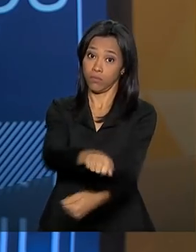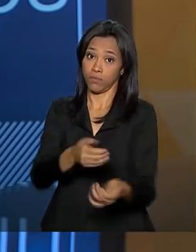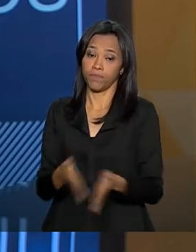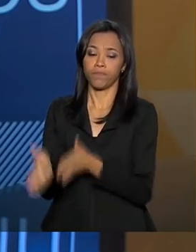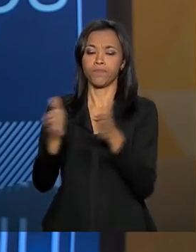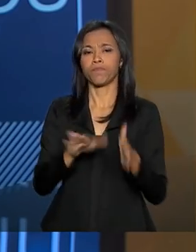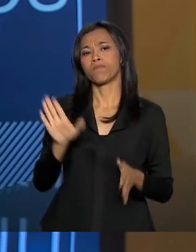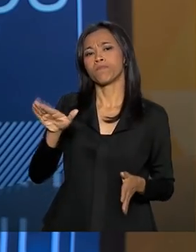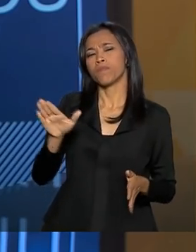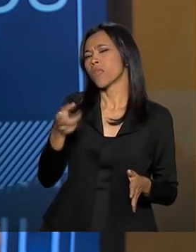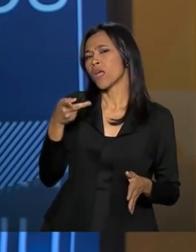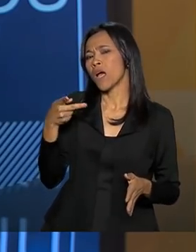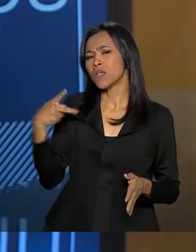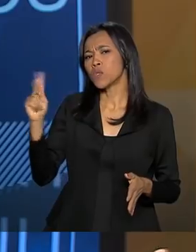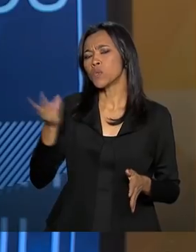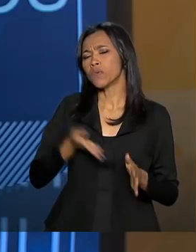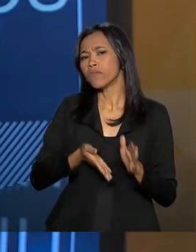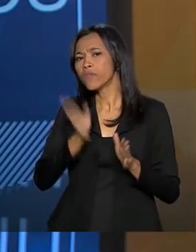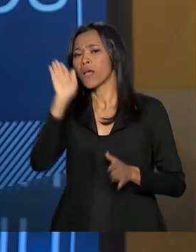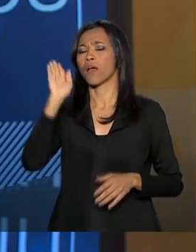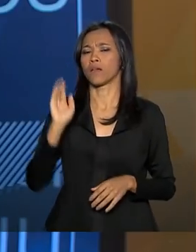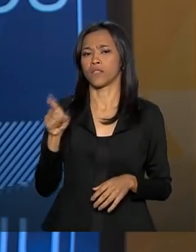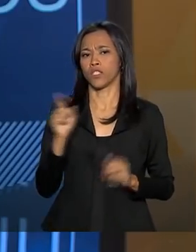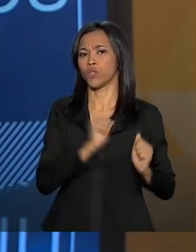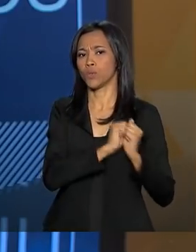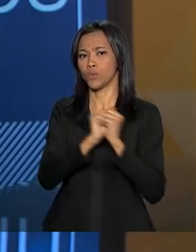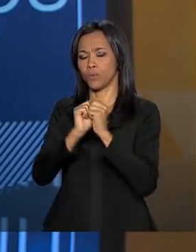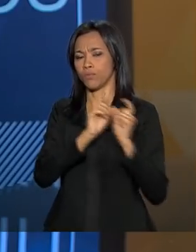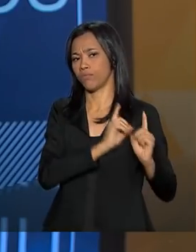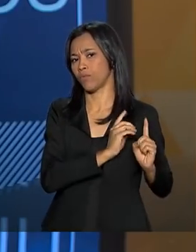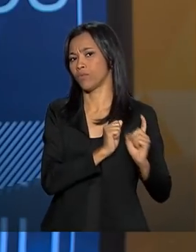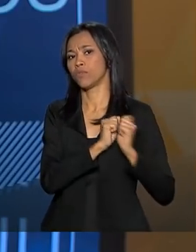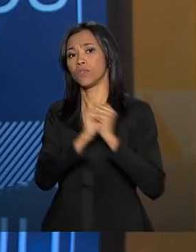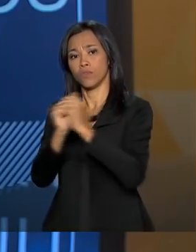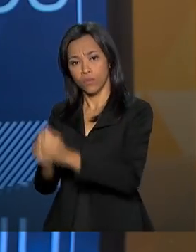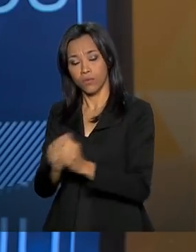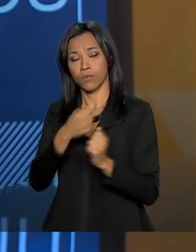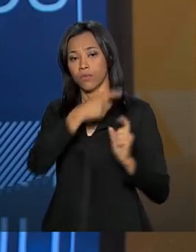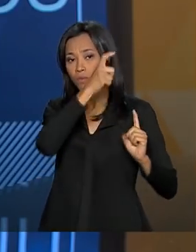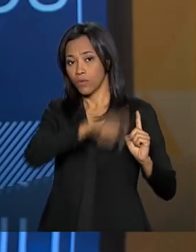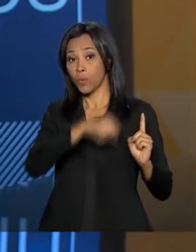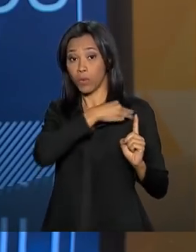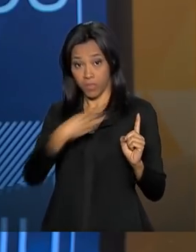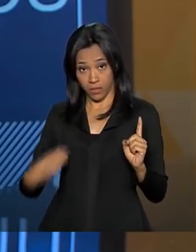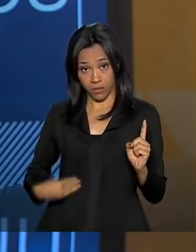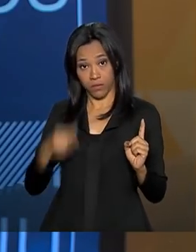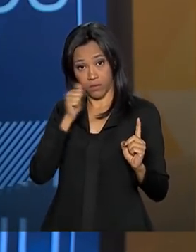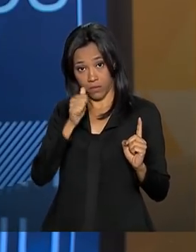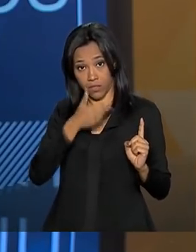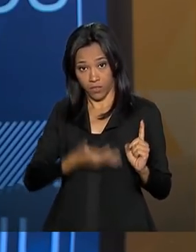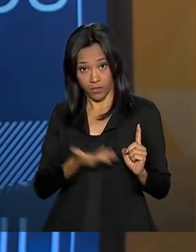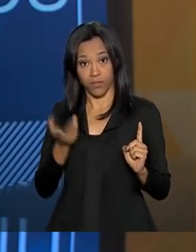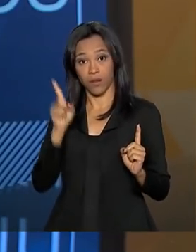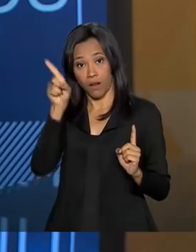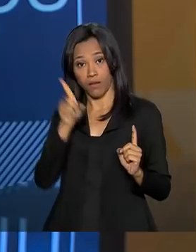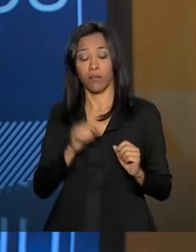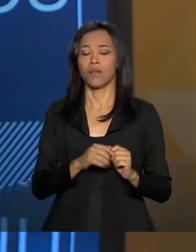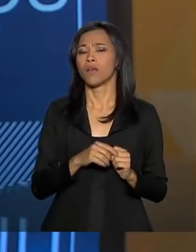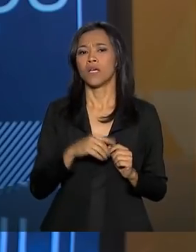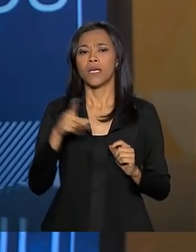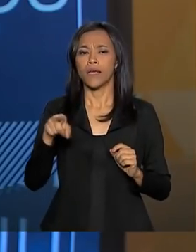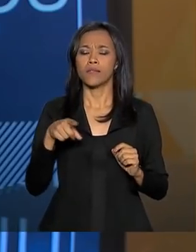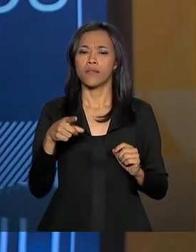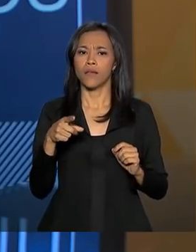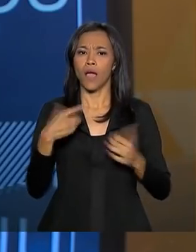esta viagem que o senhor fez acompanhado da ministra Tereza Cristina, qual que é o balanço que pode ser feito dessa viagem? Além da abertura, da